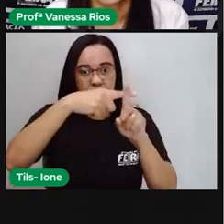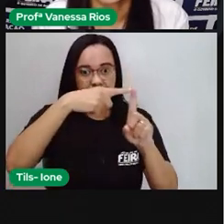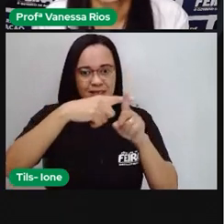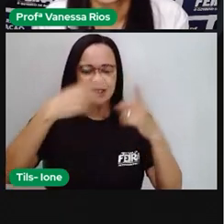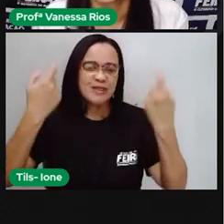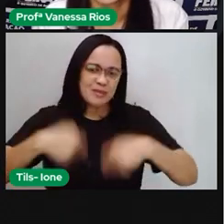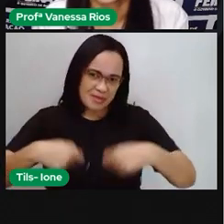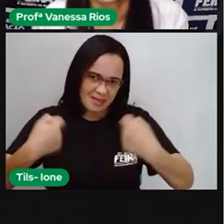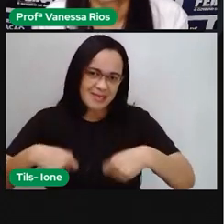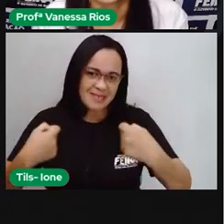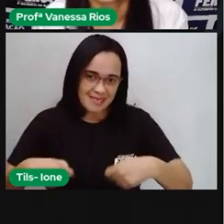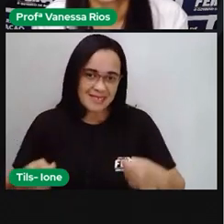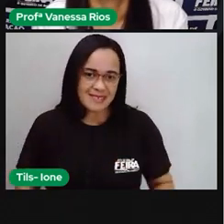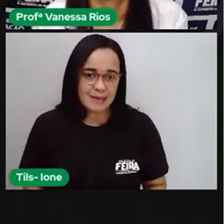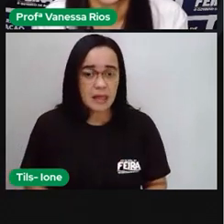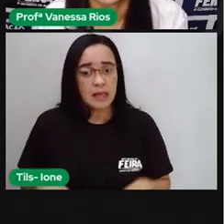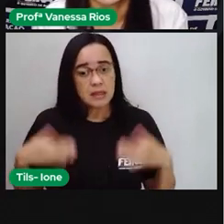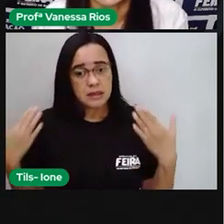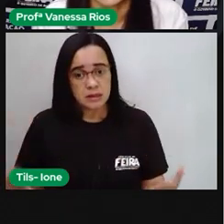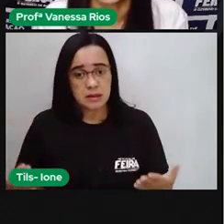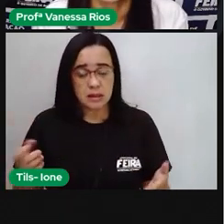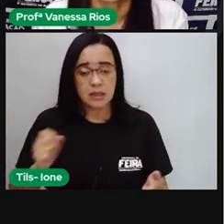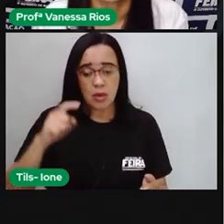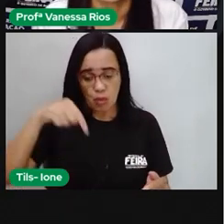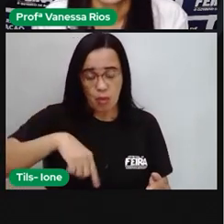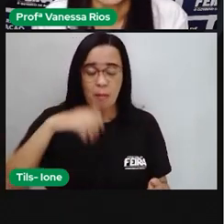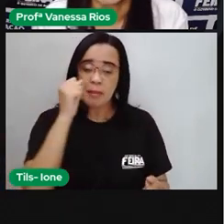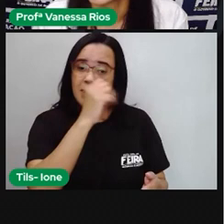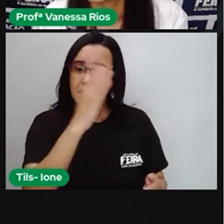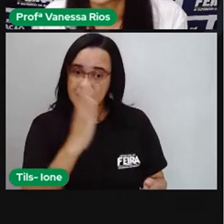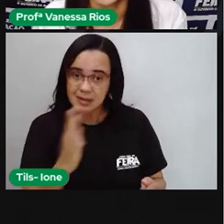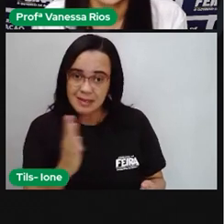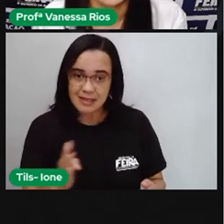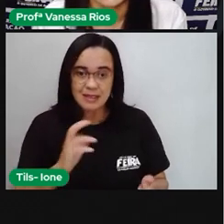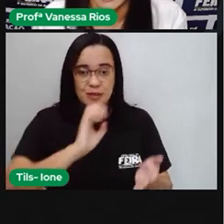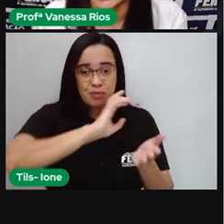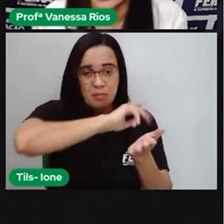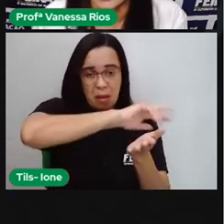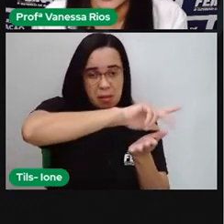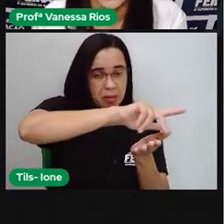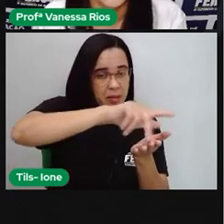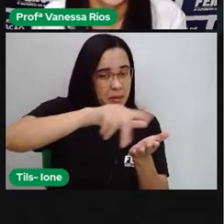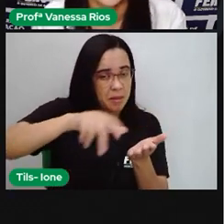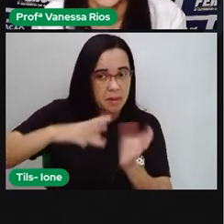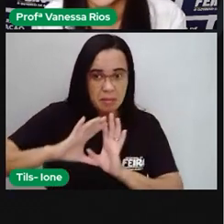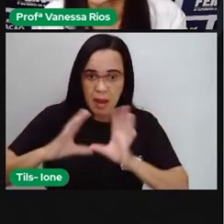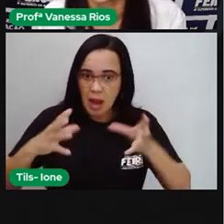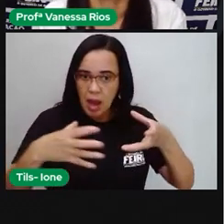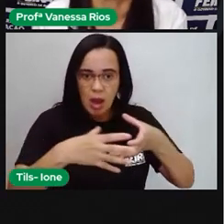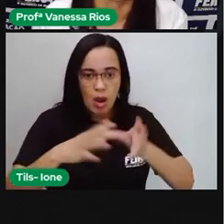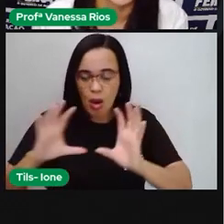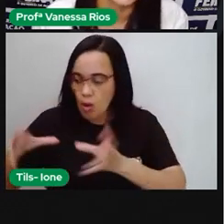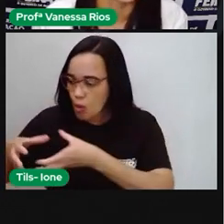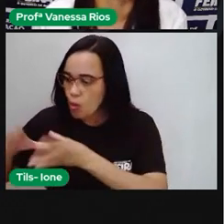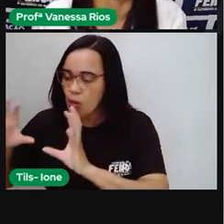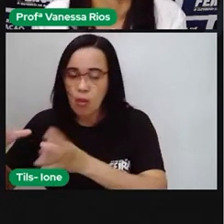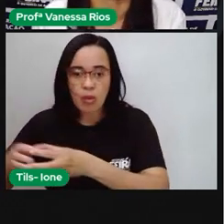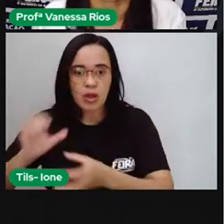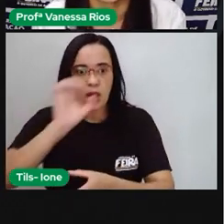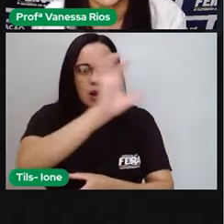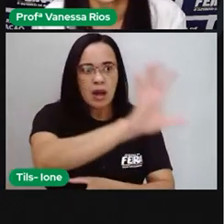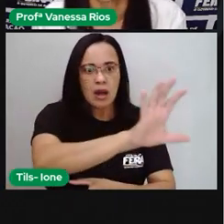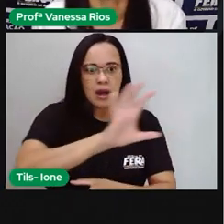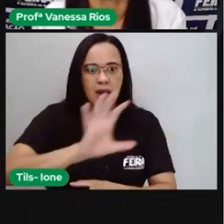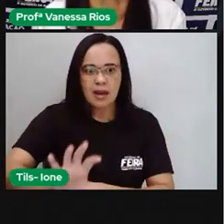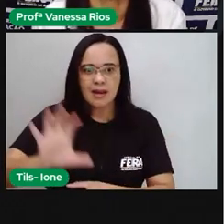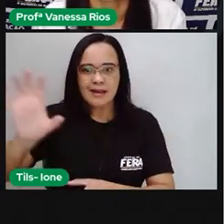E a gente vê a diversidade acontecendo no Brasil, em todas as regiões de norte a nordeste, a